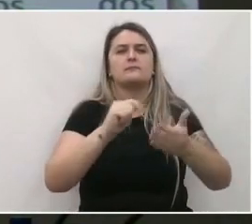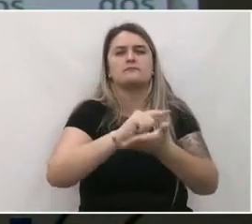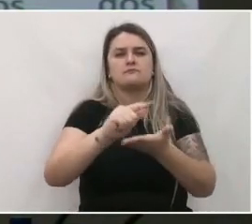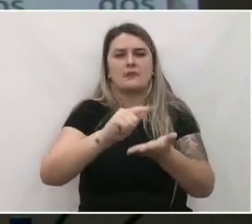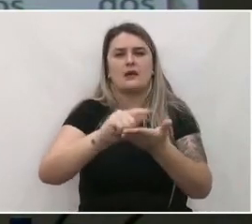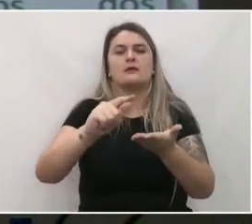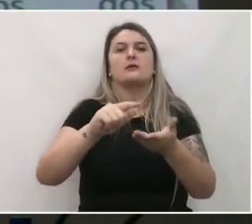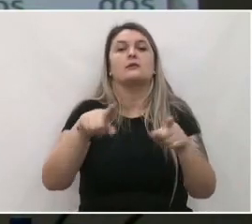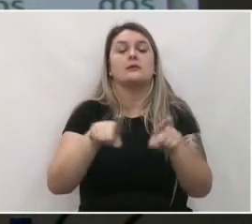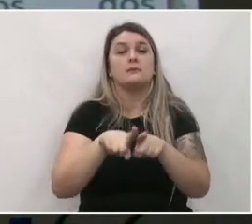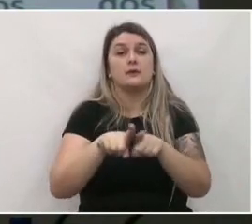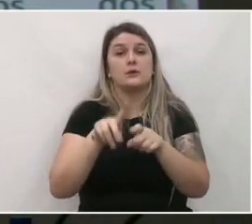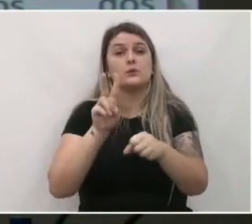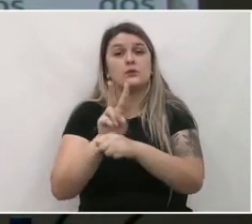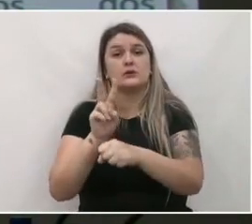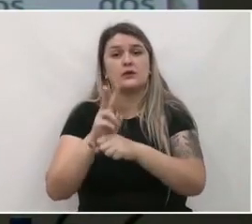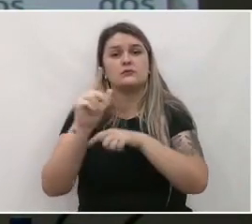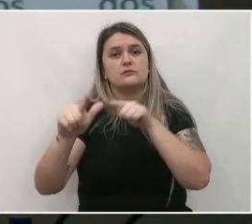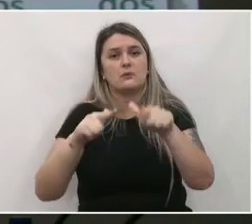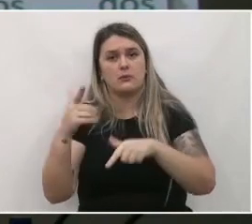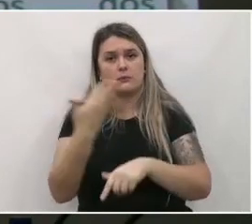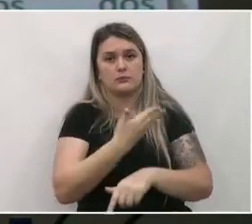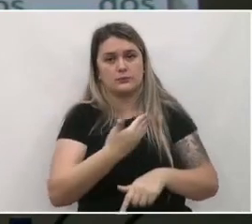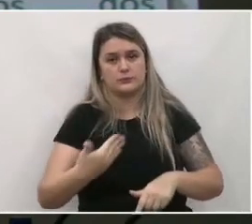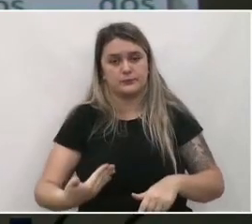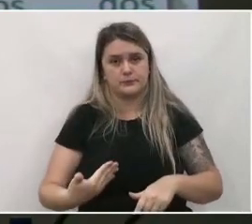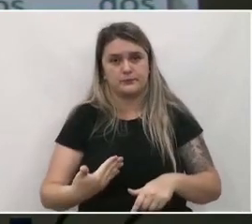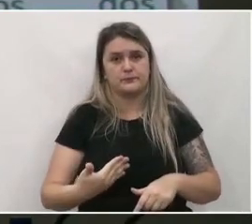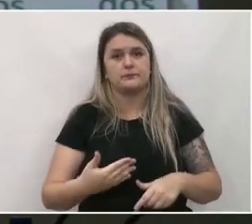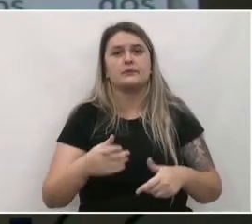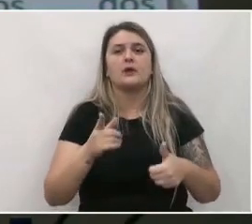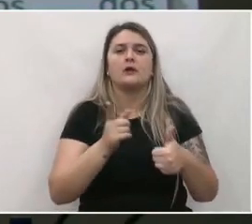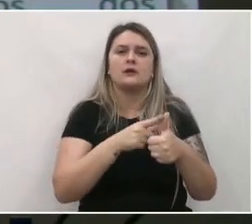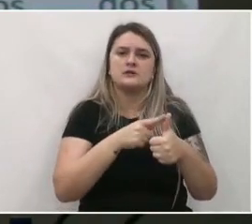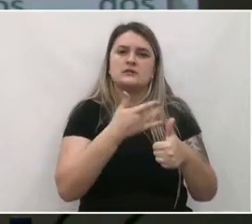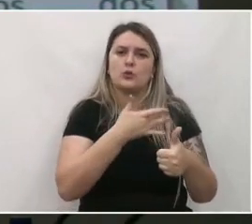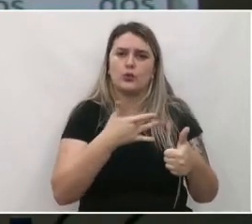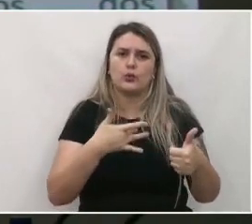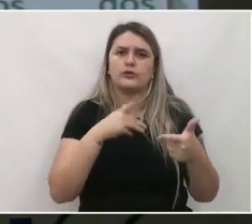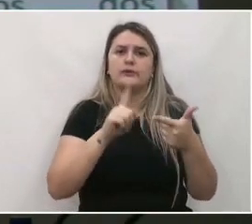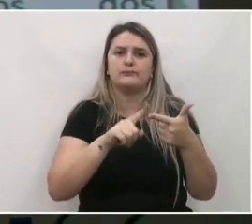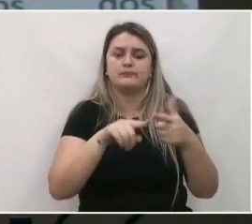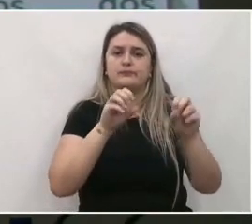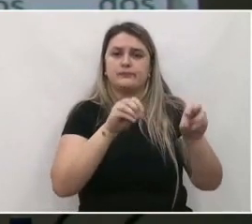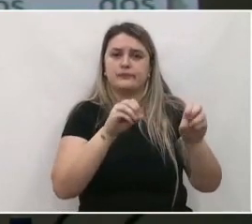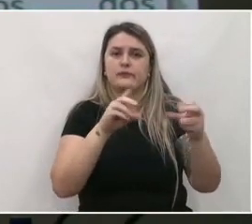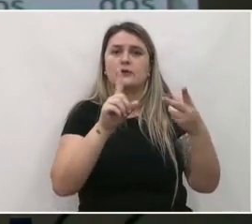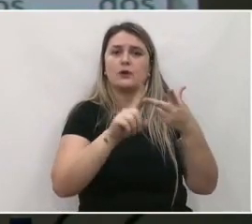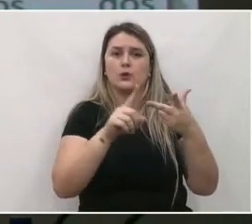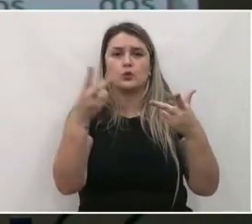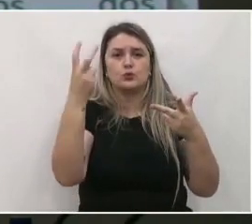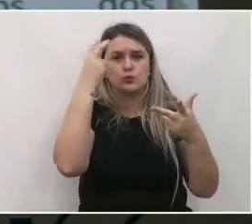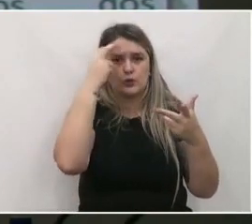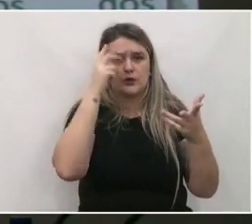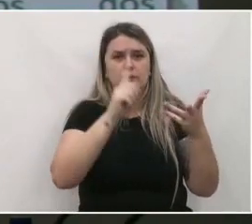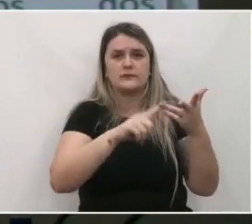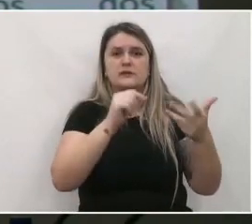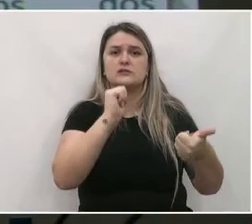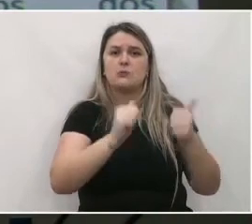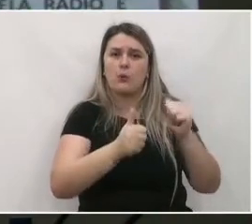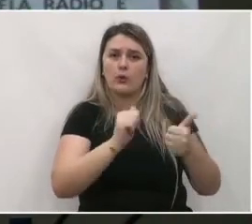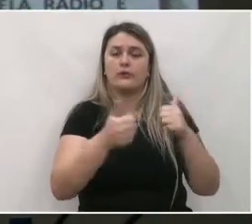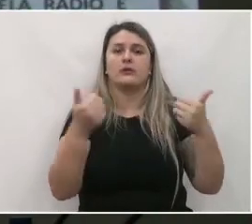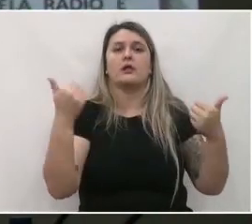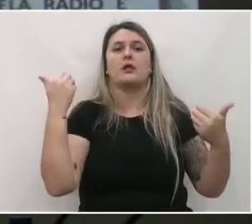abrangência de atendimento dos serviços públicos, dentre eles saúde, educação, cultura, esporte e lazer.